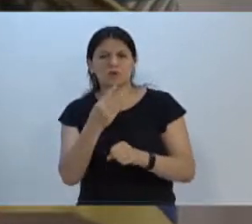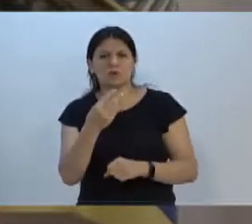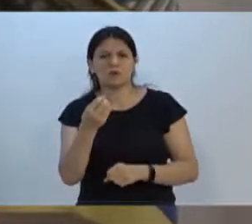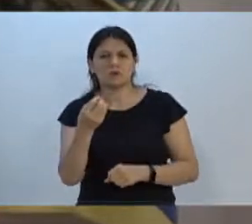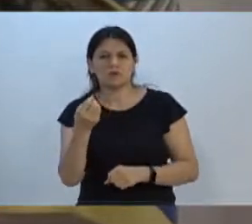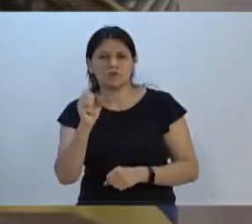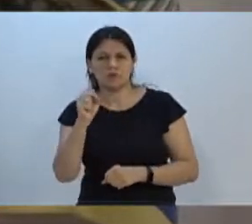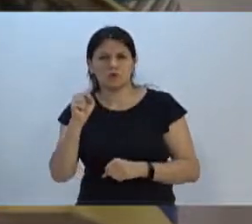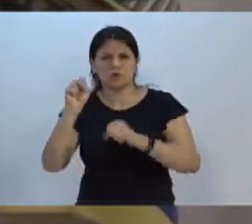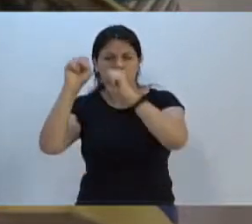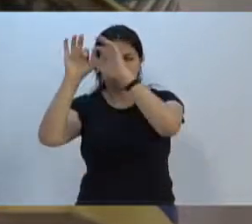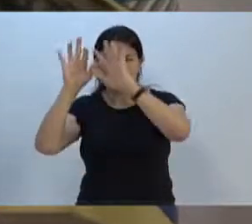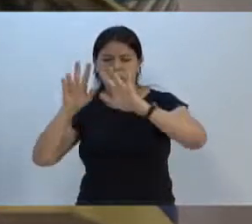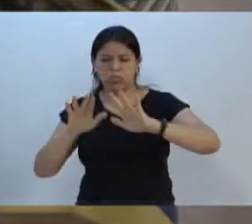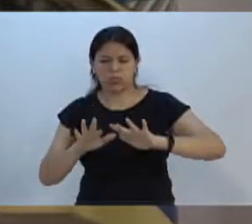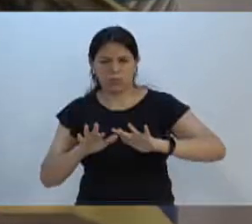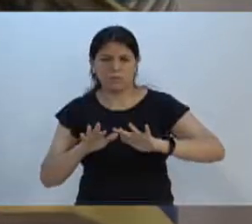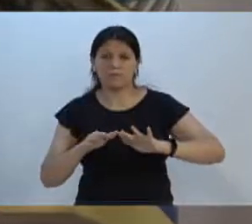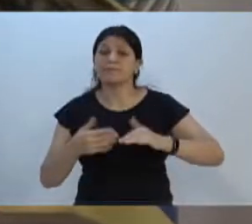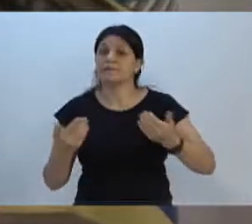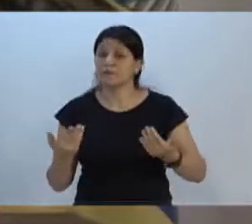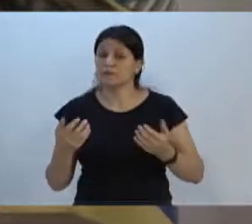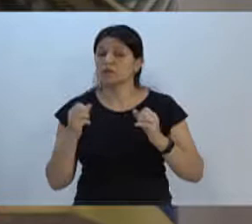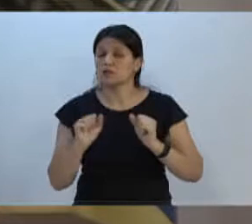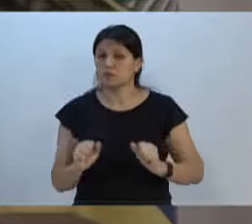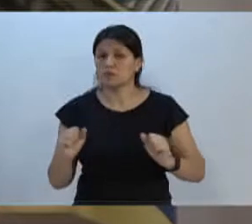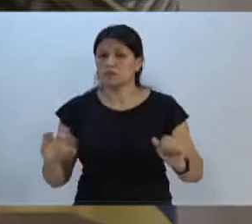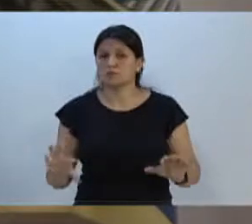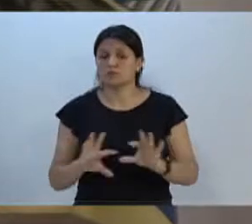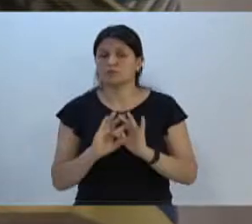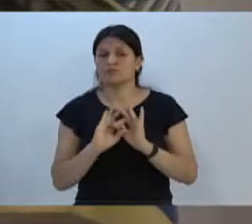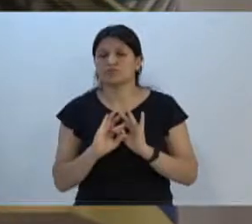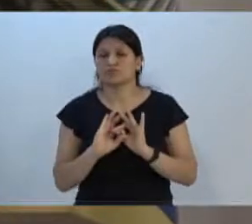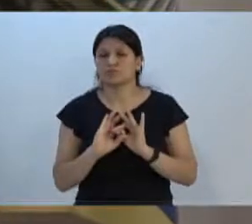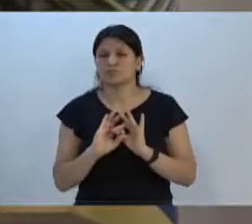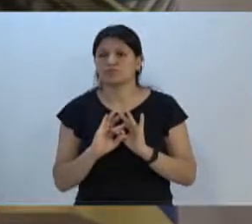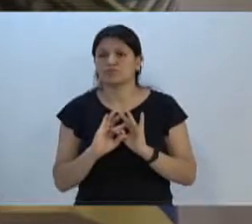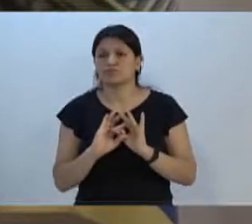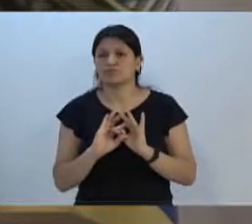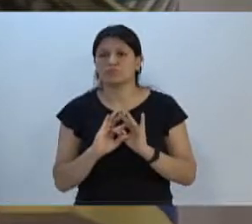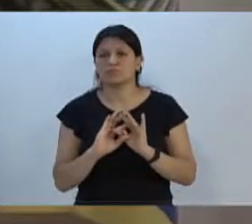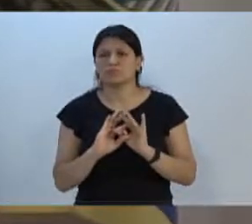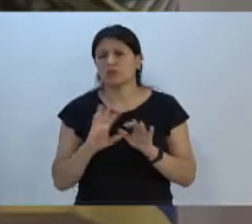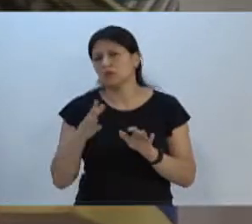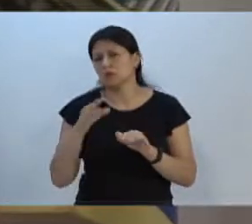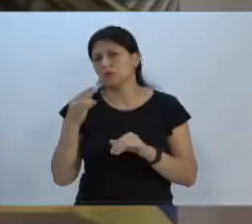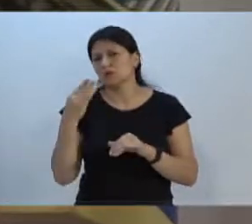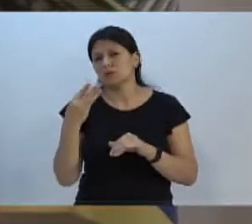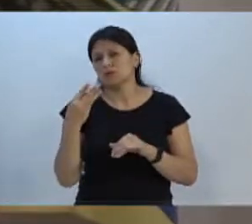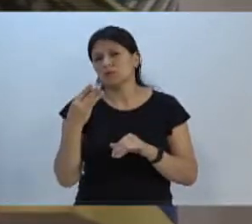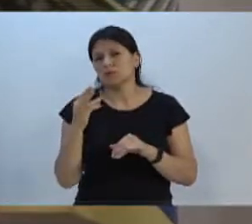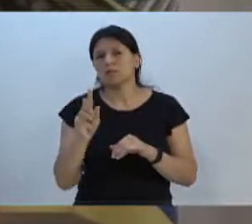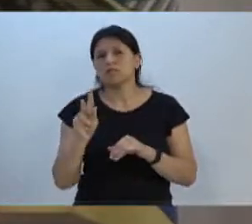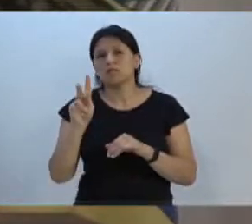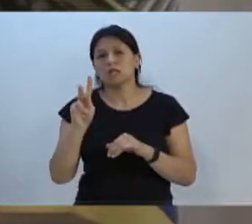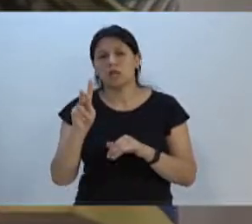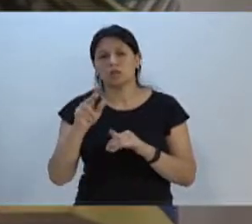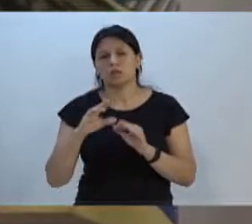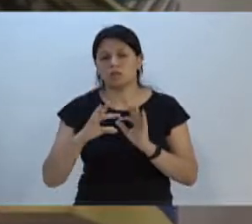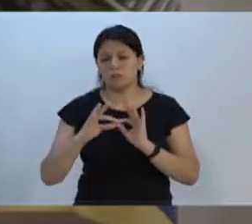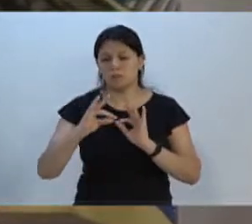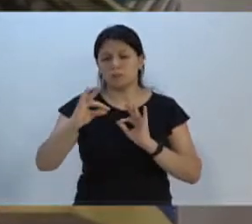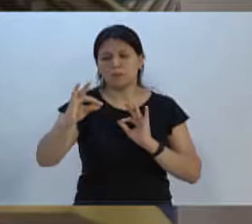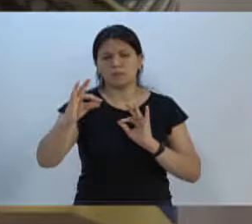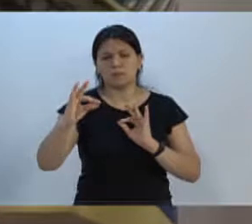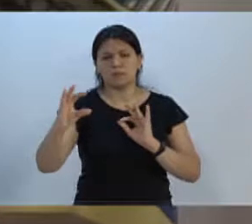possibilidade de fazer a ligação com 3 quilômetros, para ligar o Grande Garcia